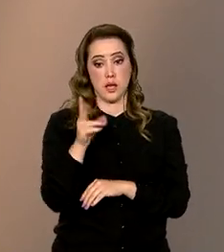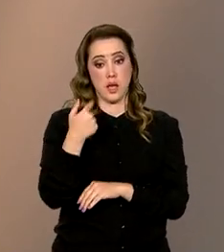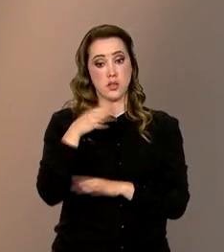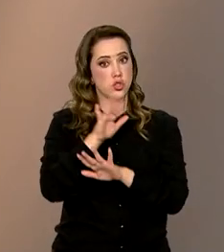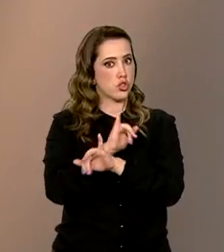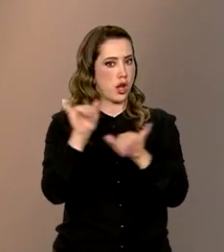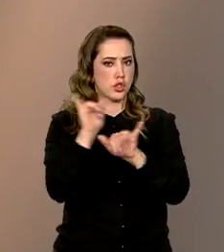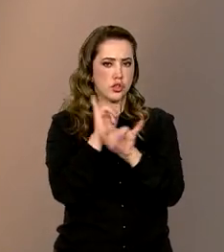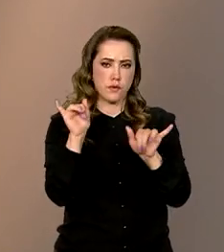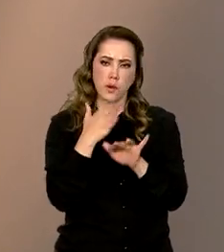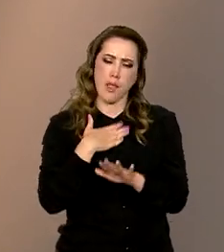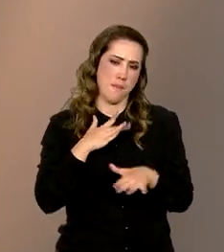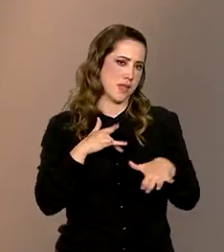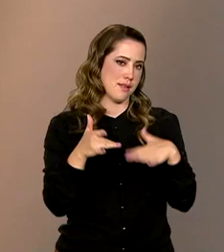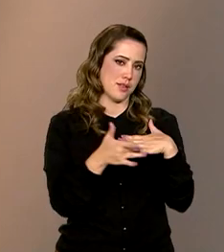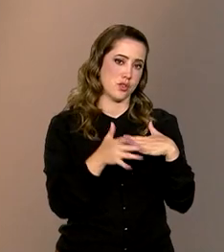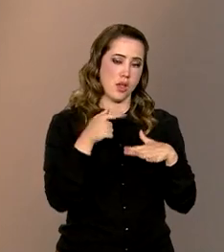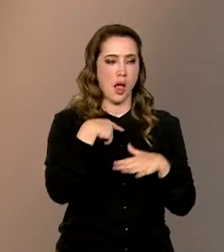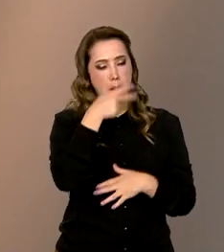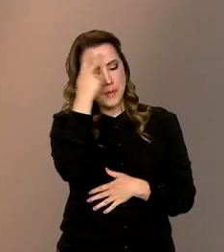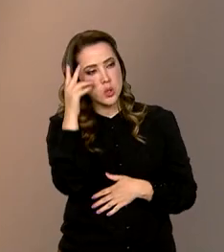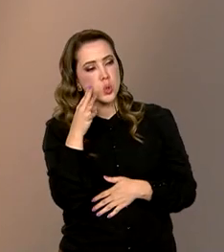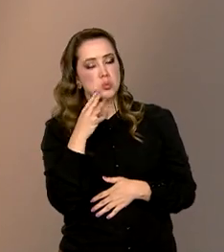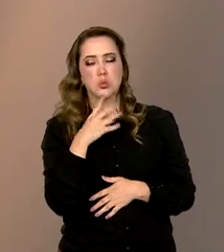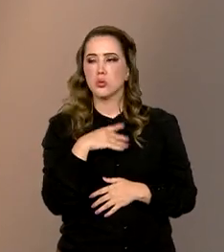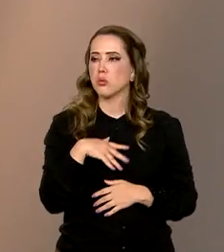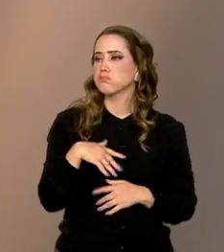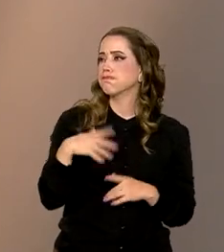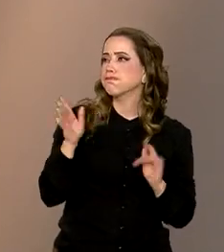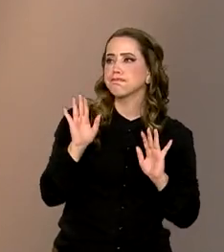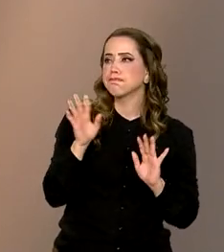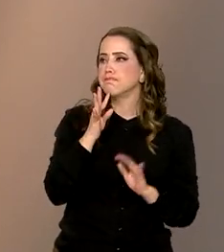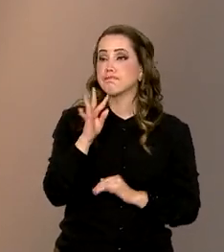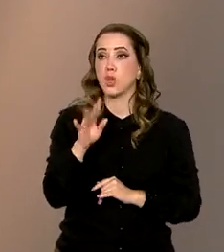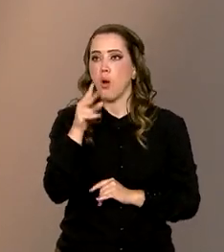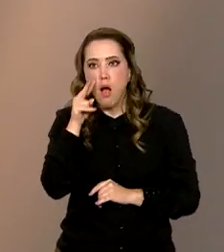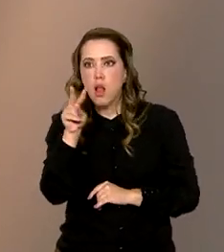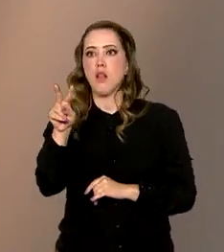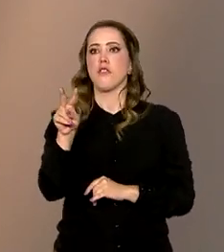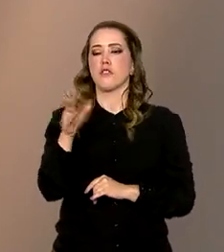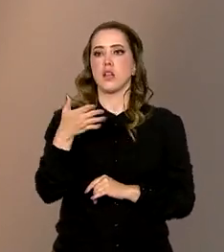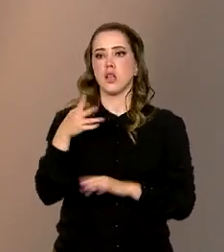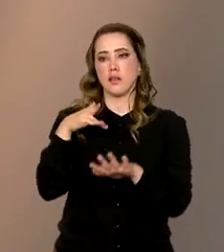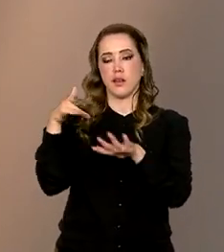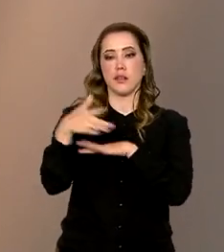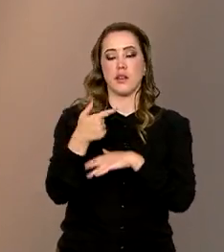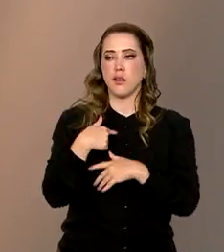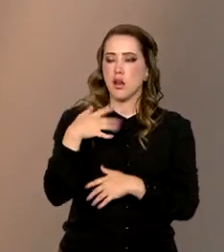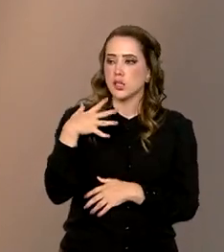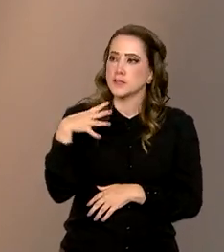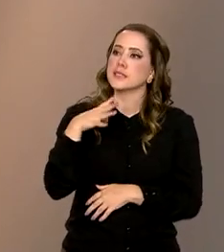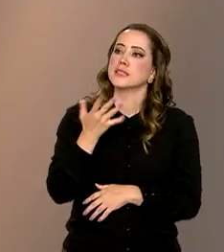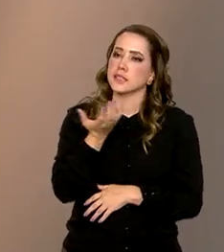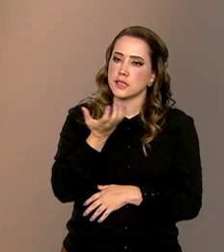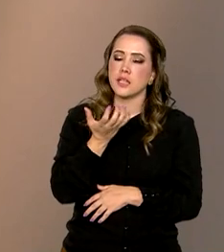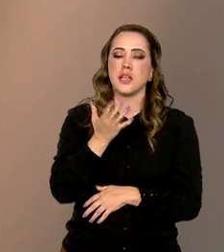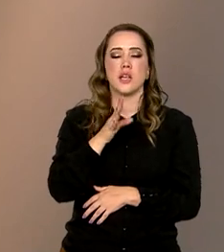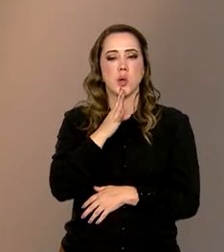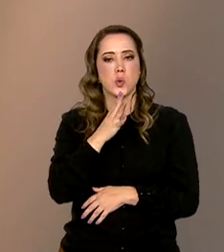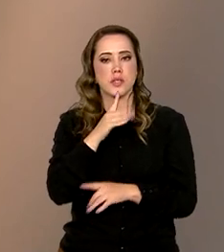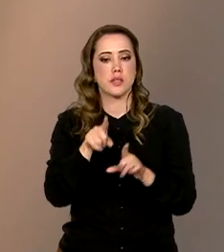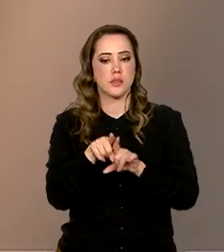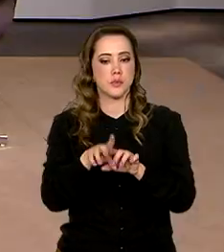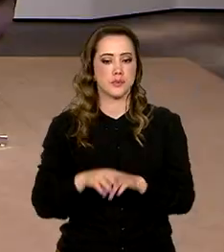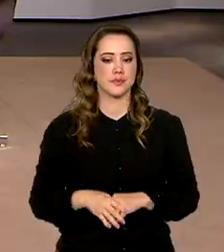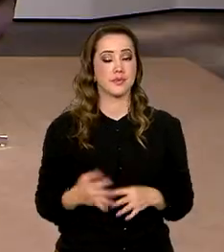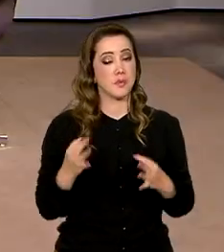e já divulgo aquilo na minha rede social, a pessoa que não está nem interessada no museu vê aquele acervo maravilhoso e fica com vontade de conhecer. Ótimo.